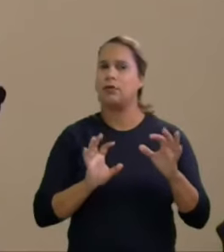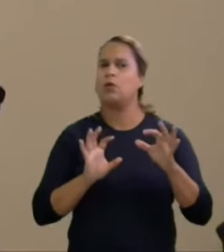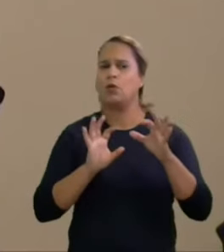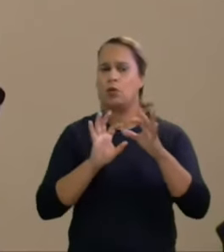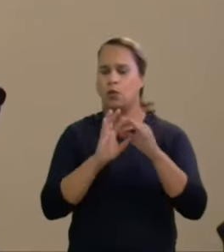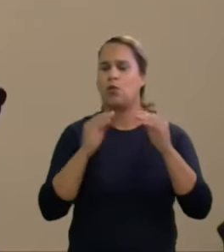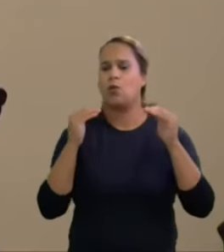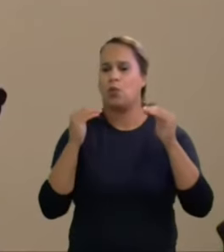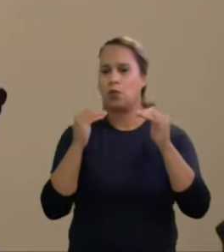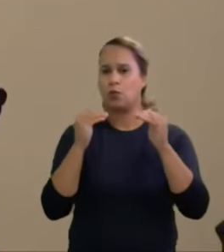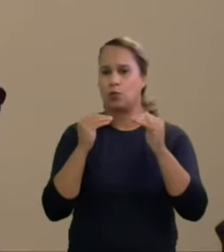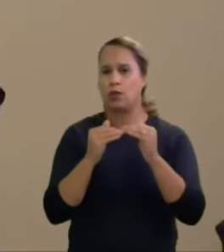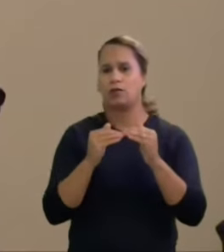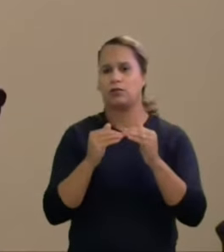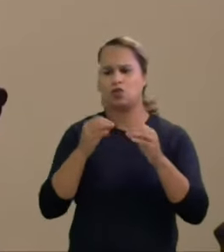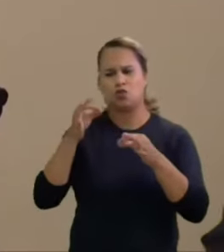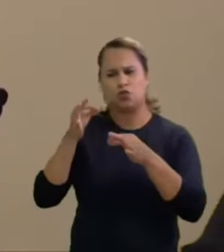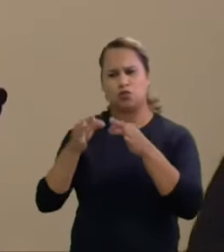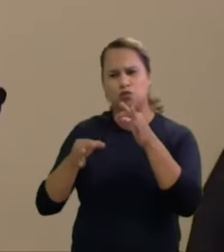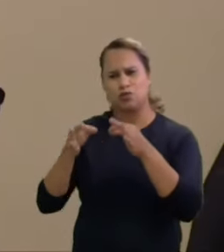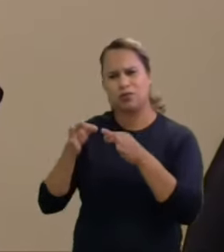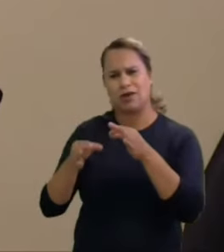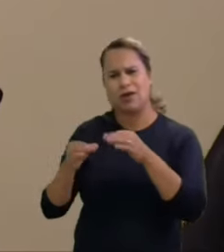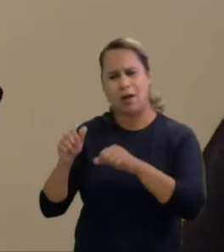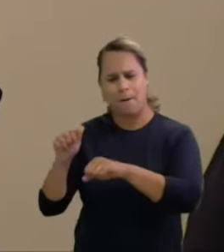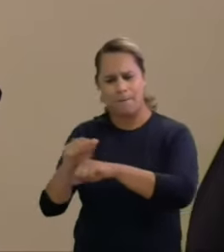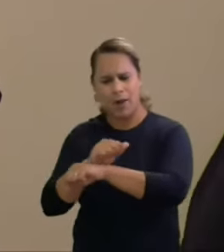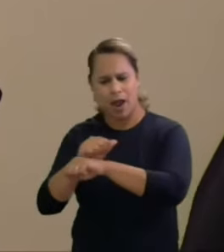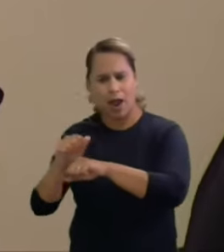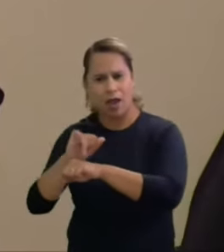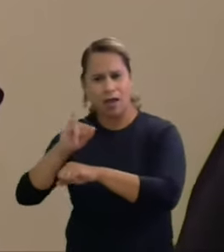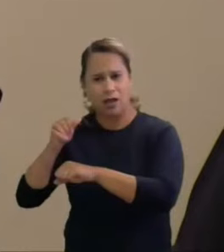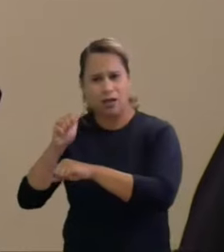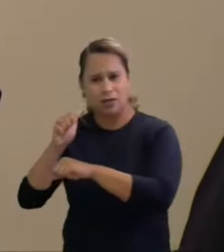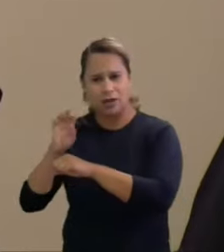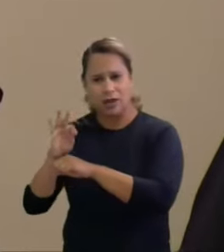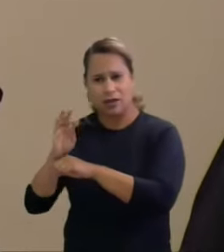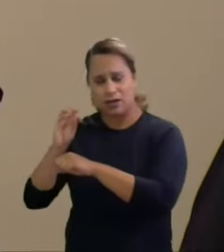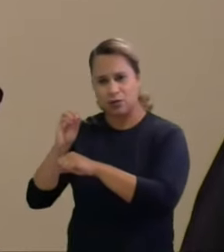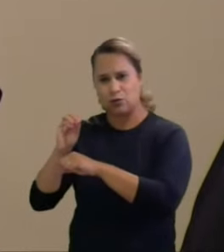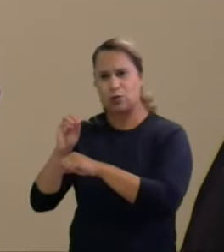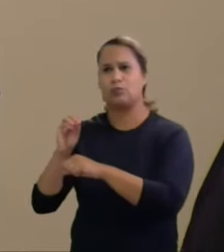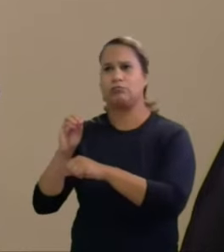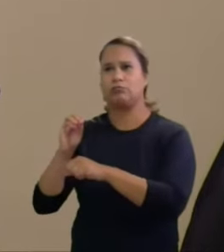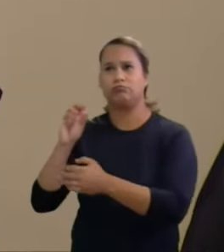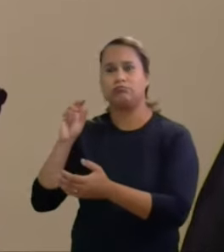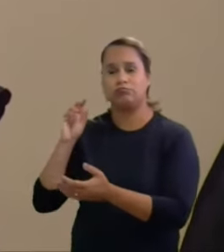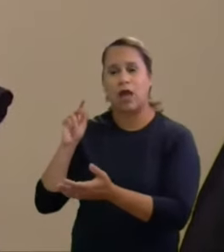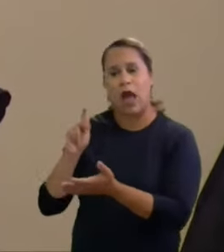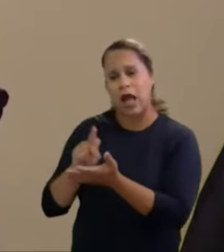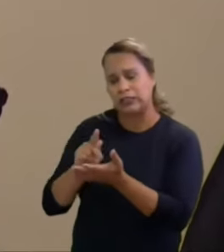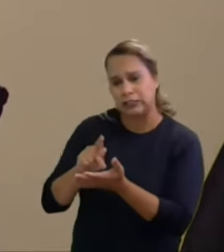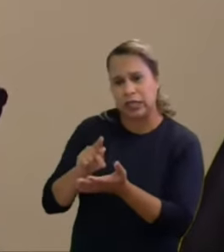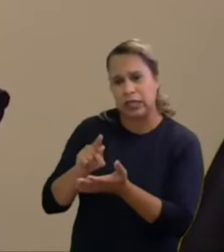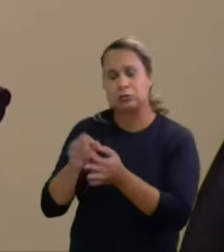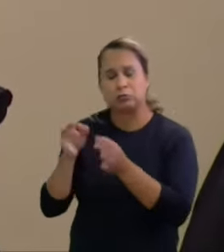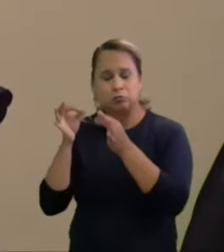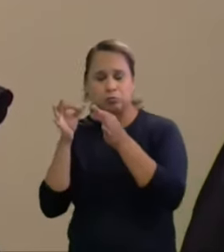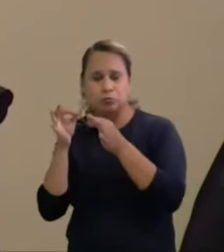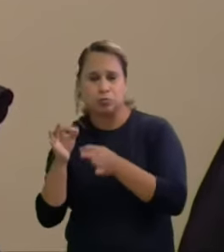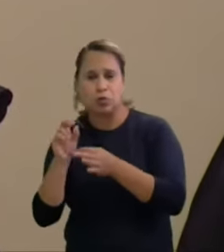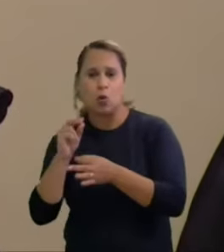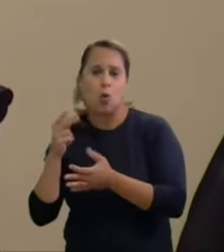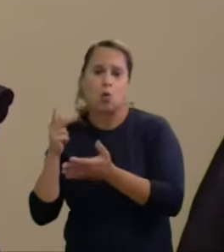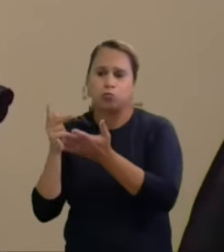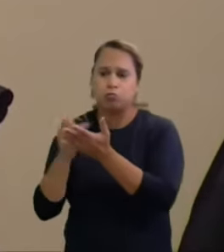seus acertos ou suas ilegalidades como bem disse o relator o que está em